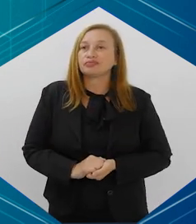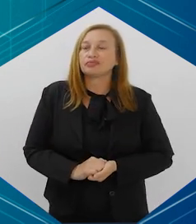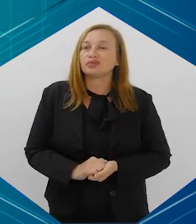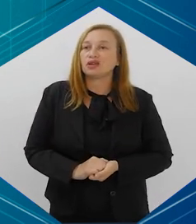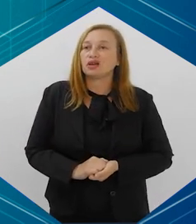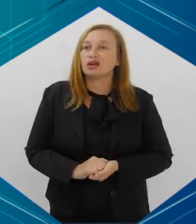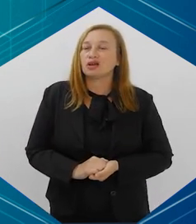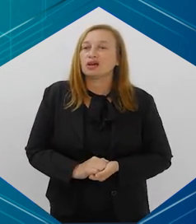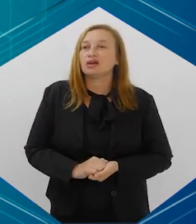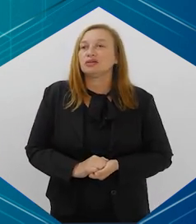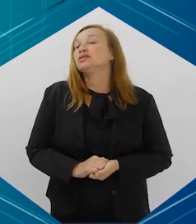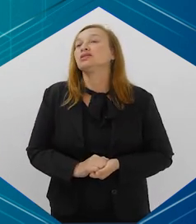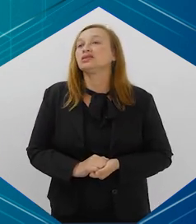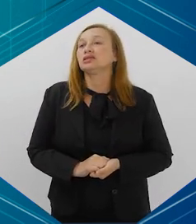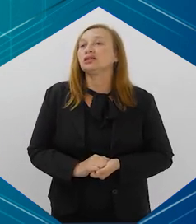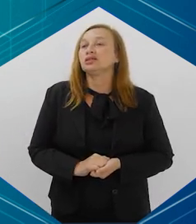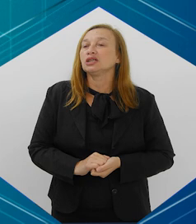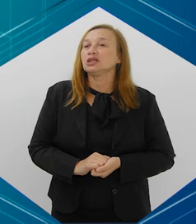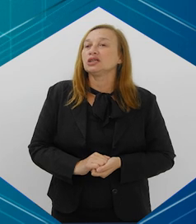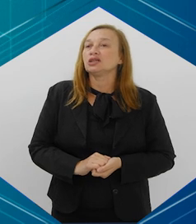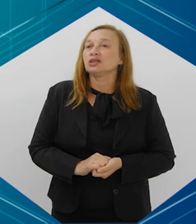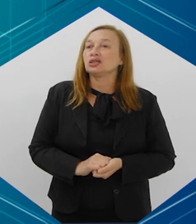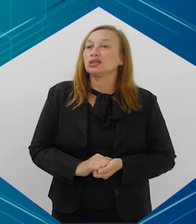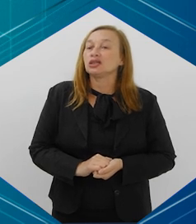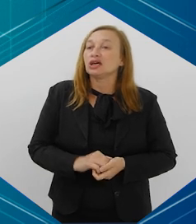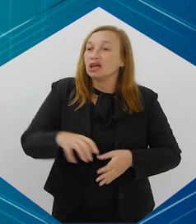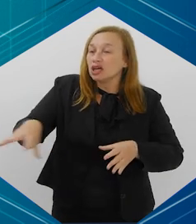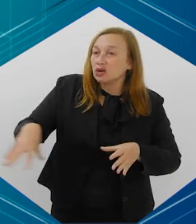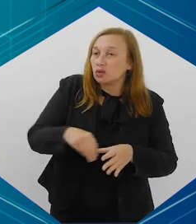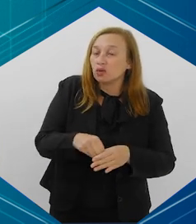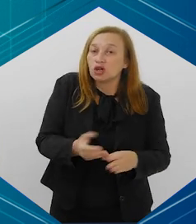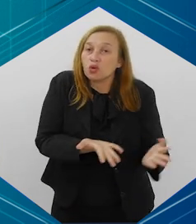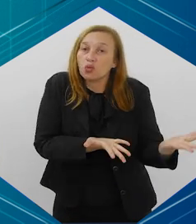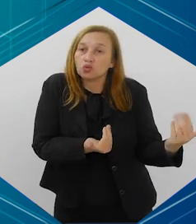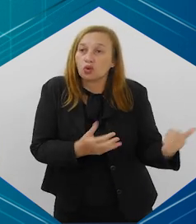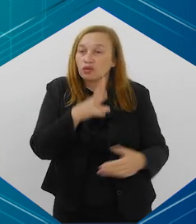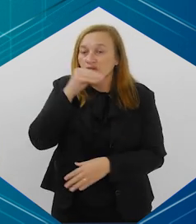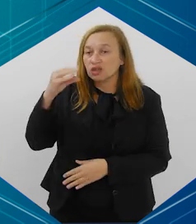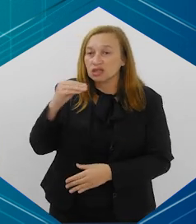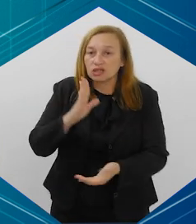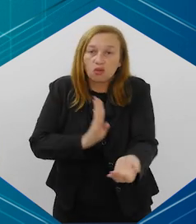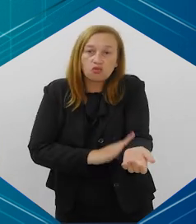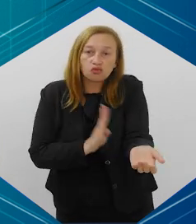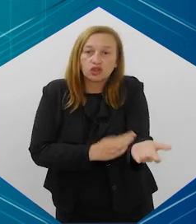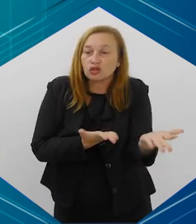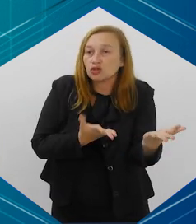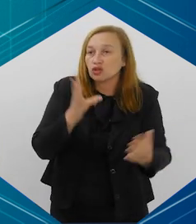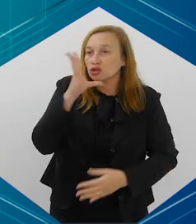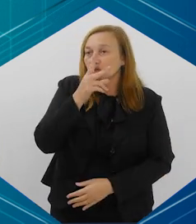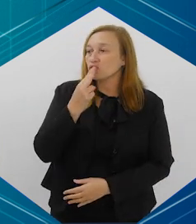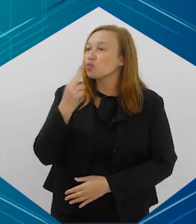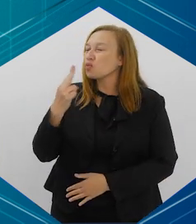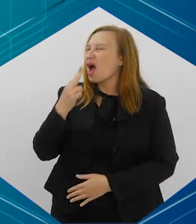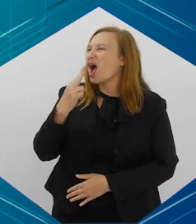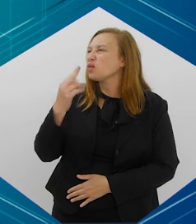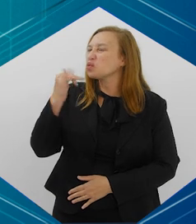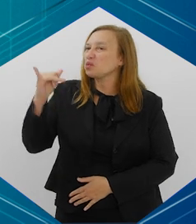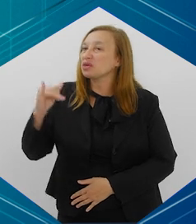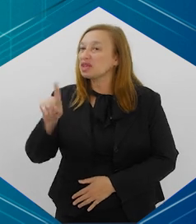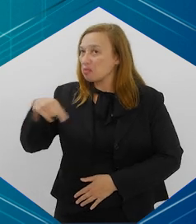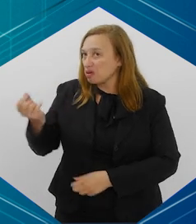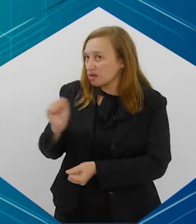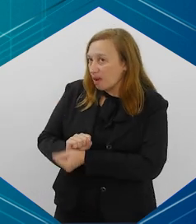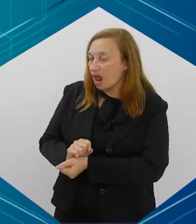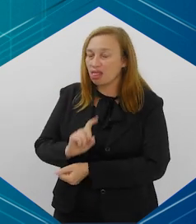Então, é uma forma de introdução dos jovens e dos adolescentes ao hábito de fumar. E aquele negócio, ah, fuma o